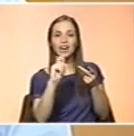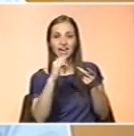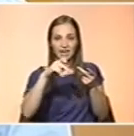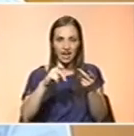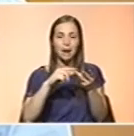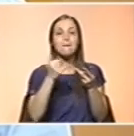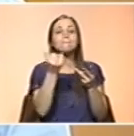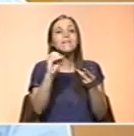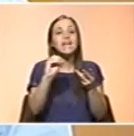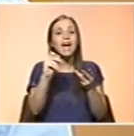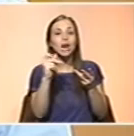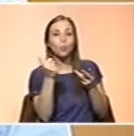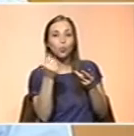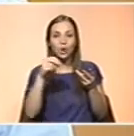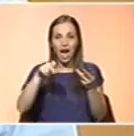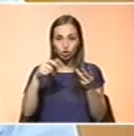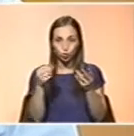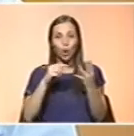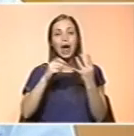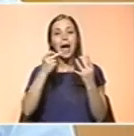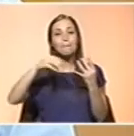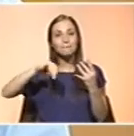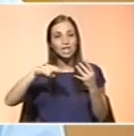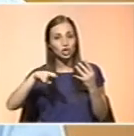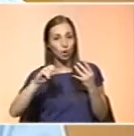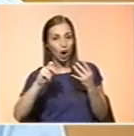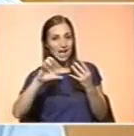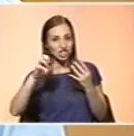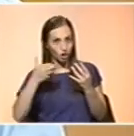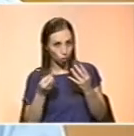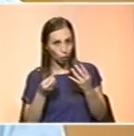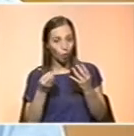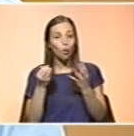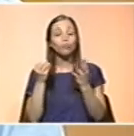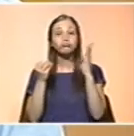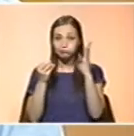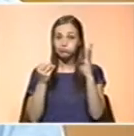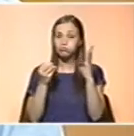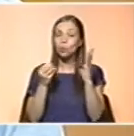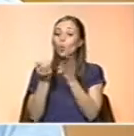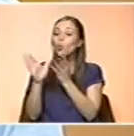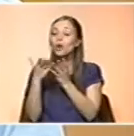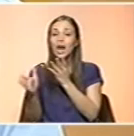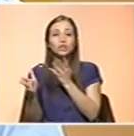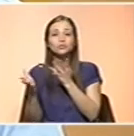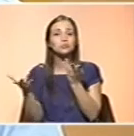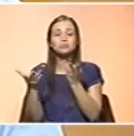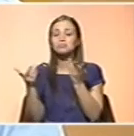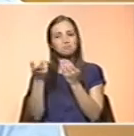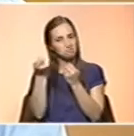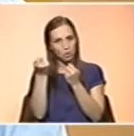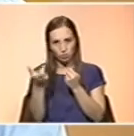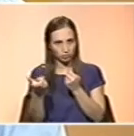Todos os outros, que eu não referi agora, têm uma evidência escassa, nula ou até prejudicam.